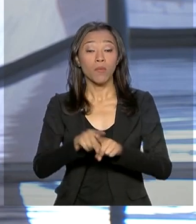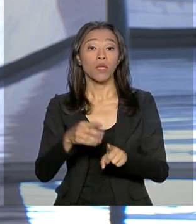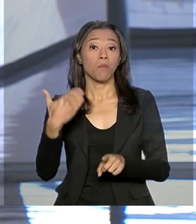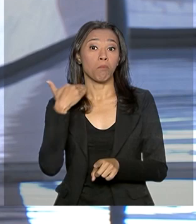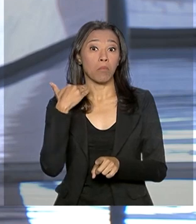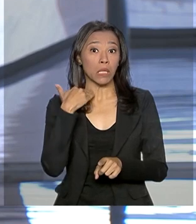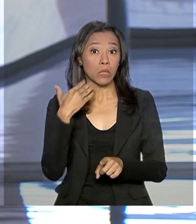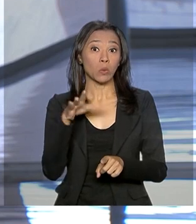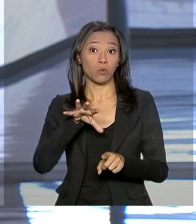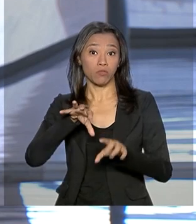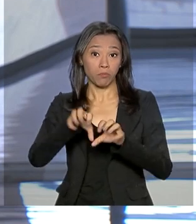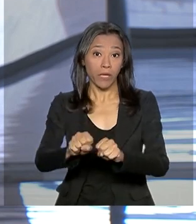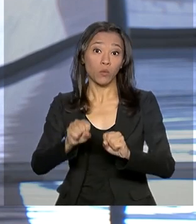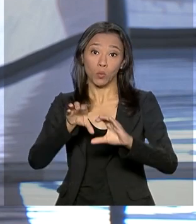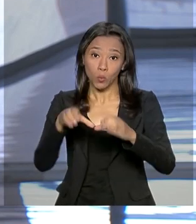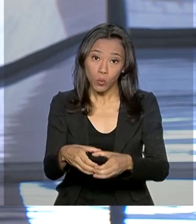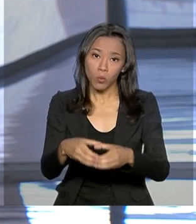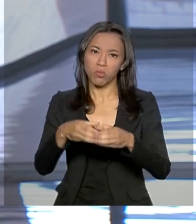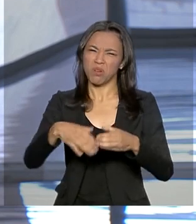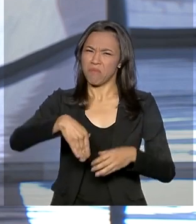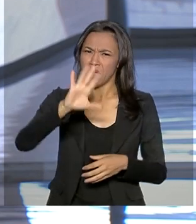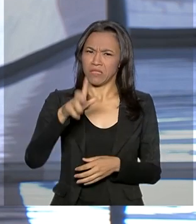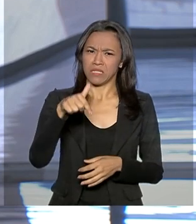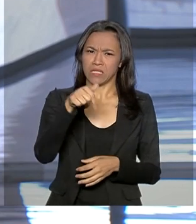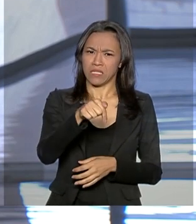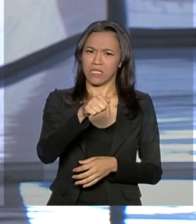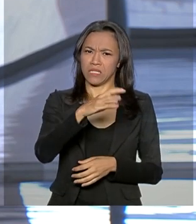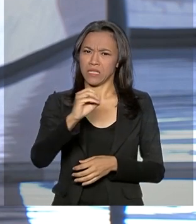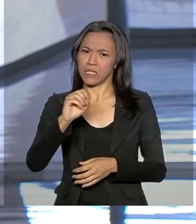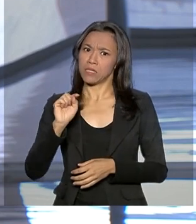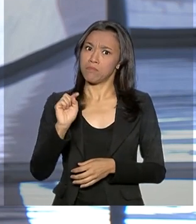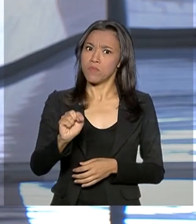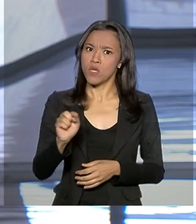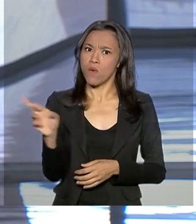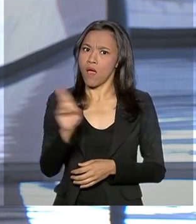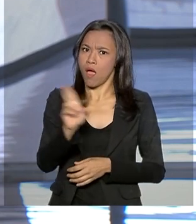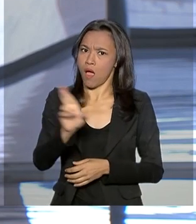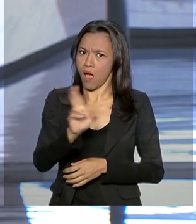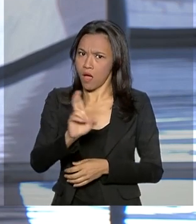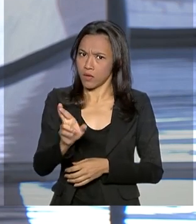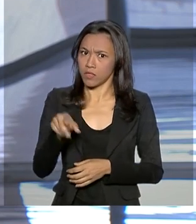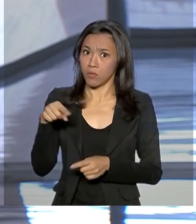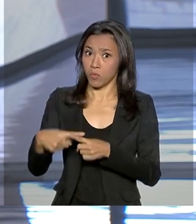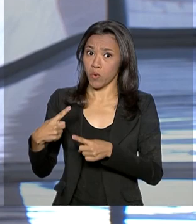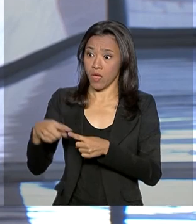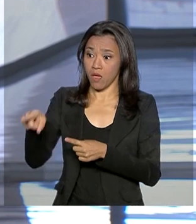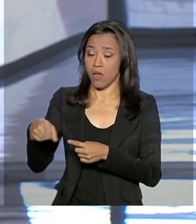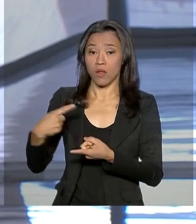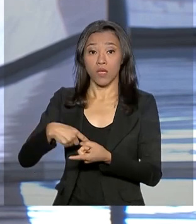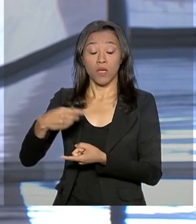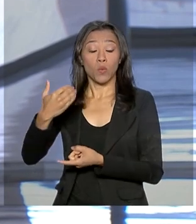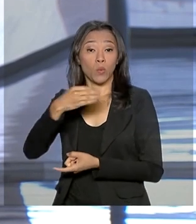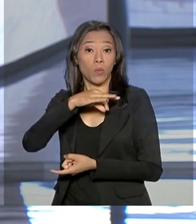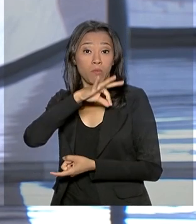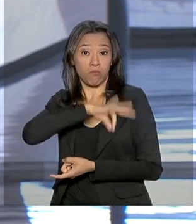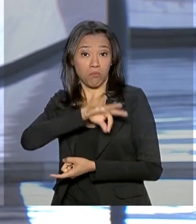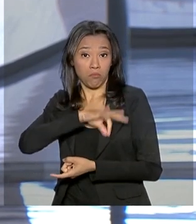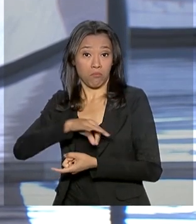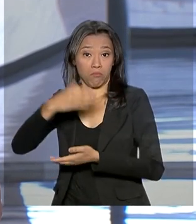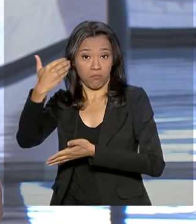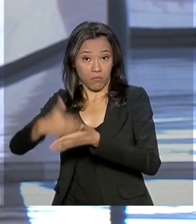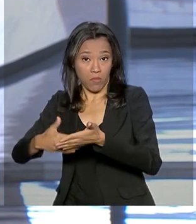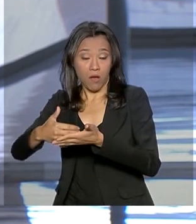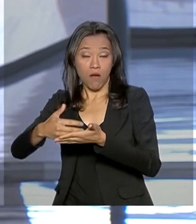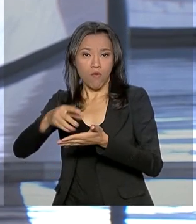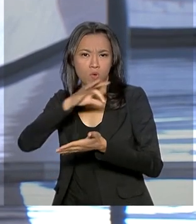Valor que ultrapassa os 700 mil reais, bem acima da capacidade de renda declarada por eles. As informações também